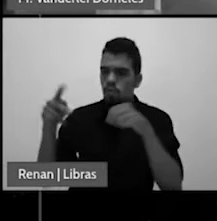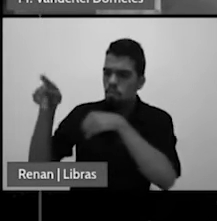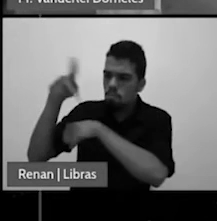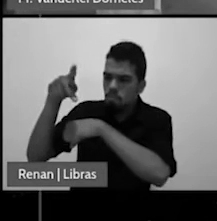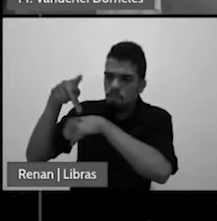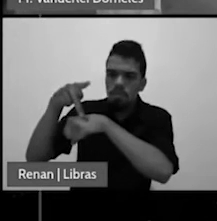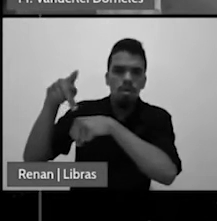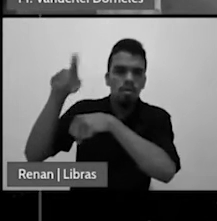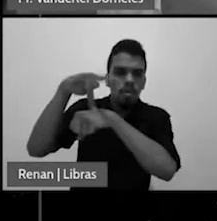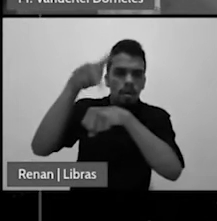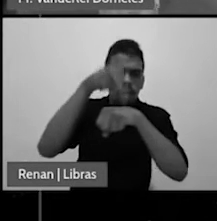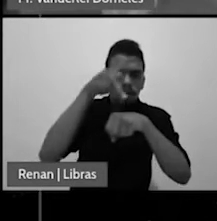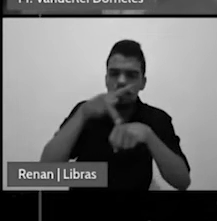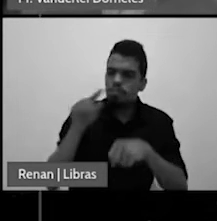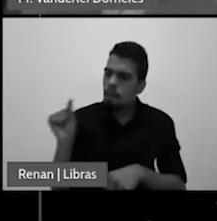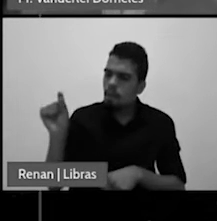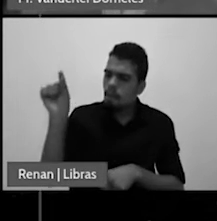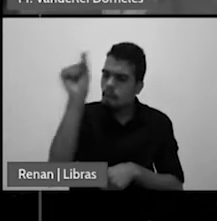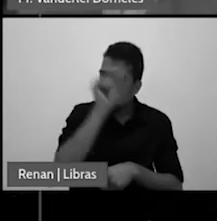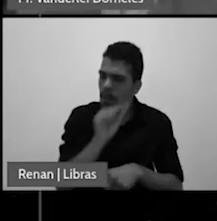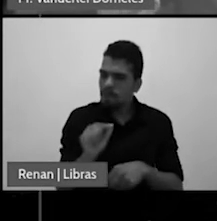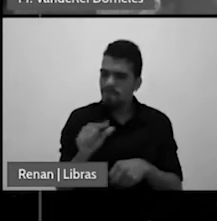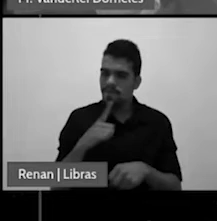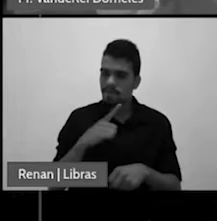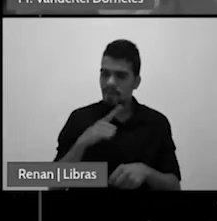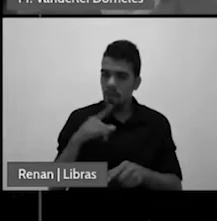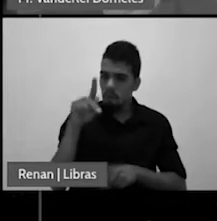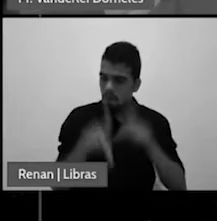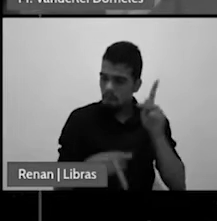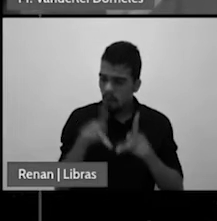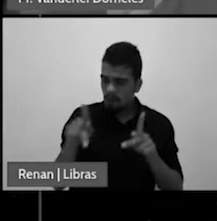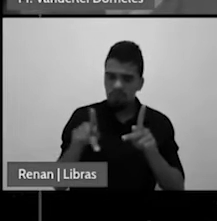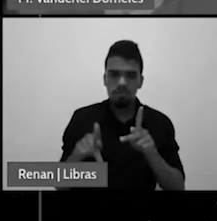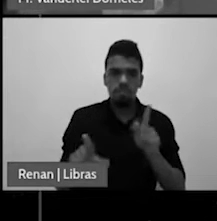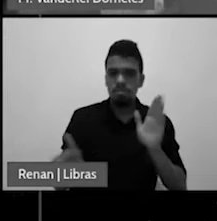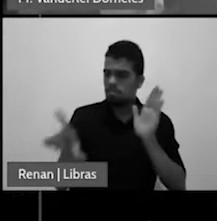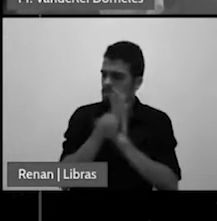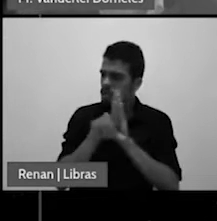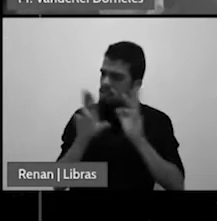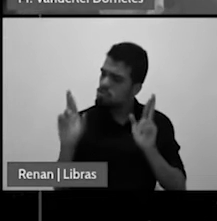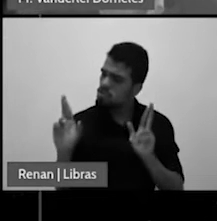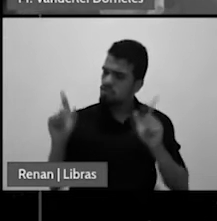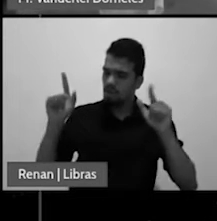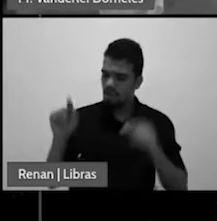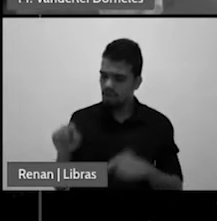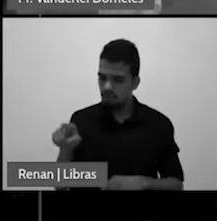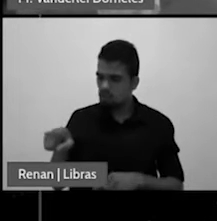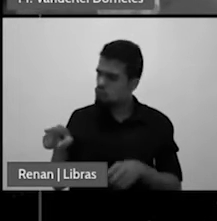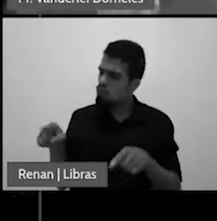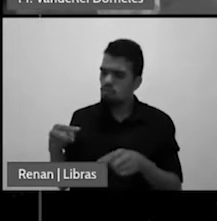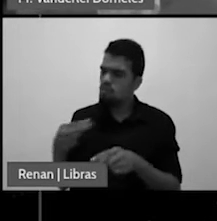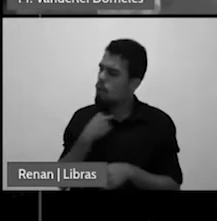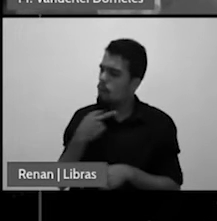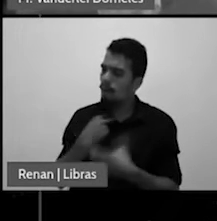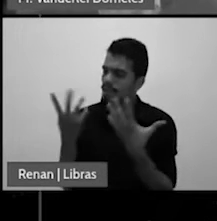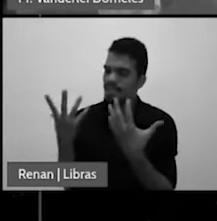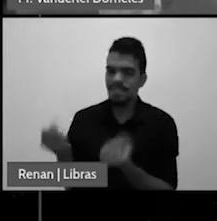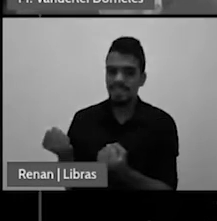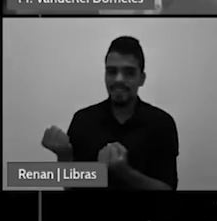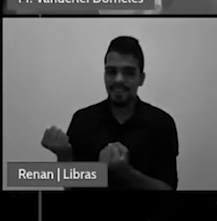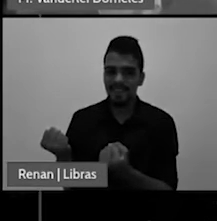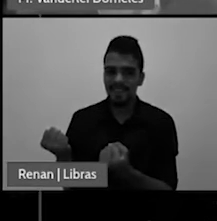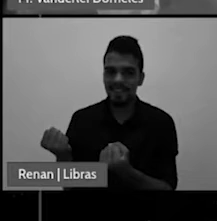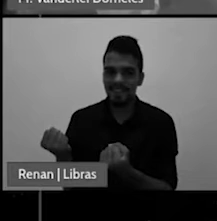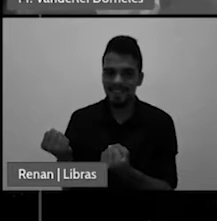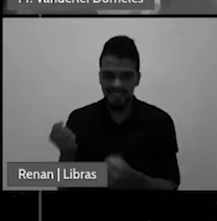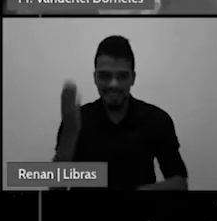as leis do rei. Pelo que não convém ao rei, tolerá-lo. Irmãos e amigos, queridos, vejam o que está ocorrendo na